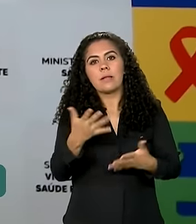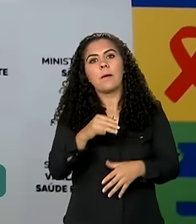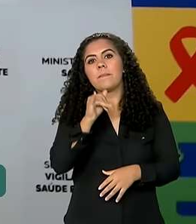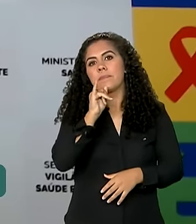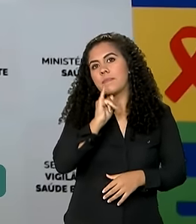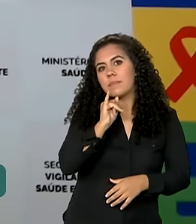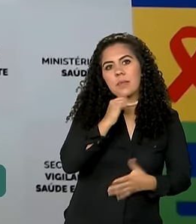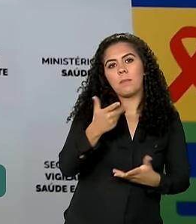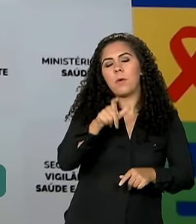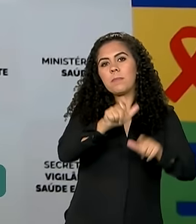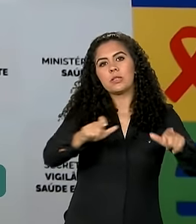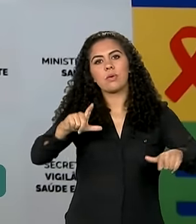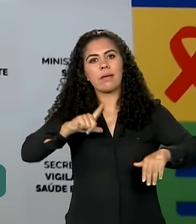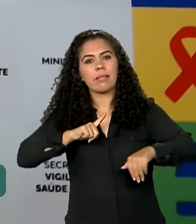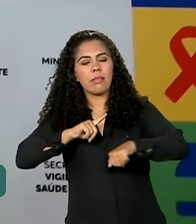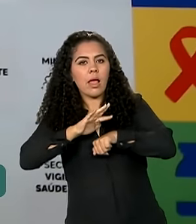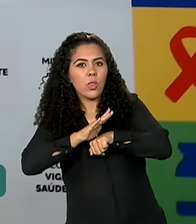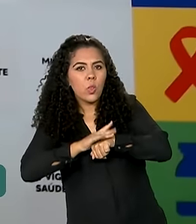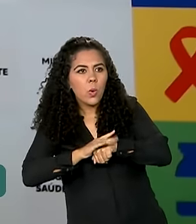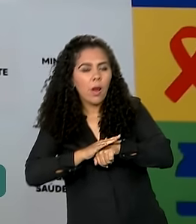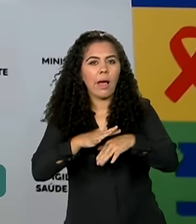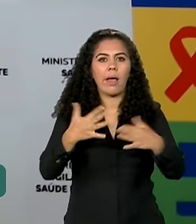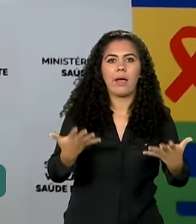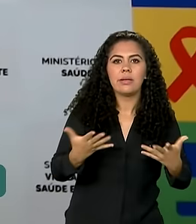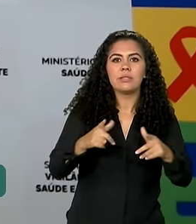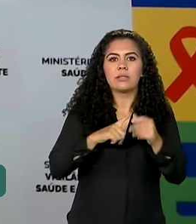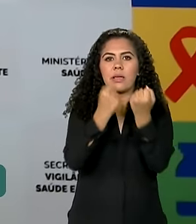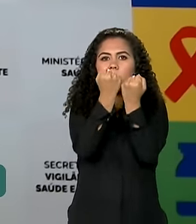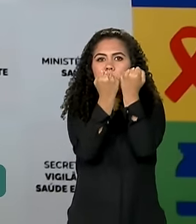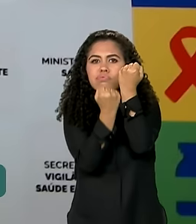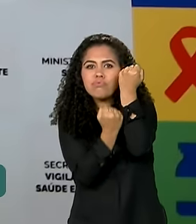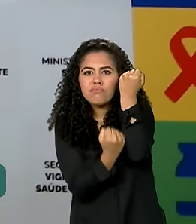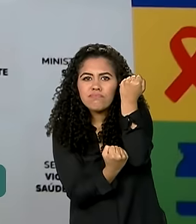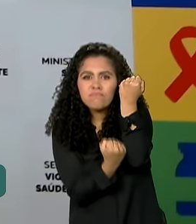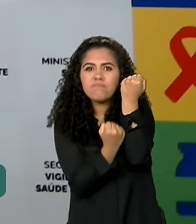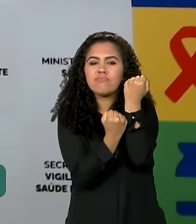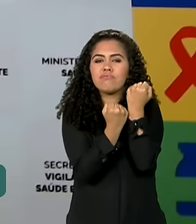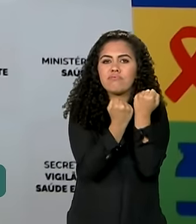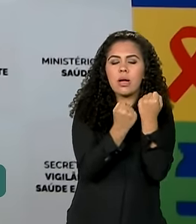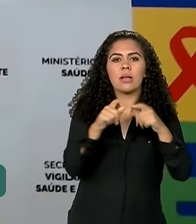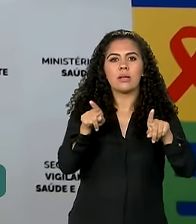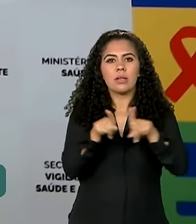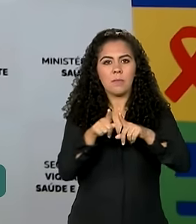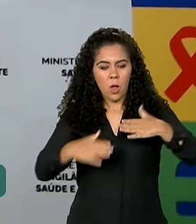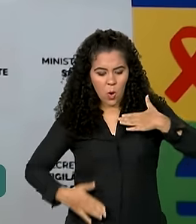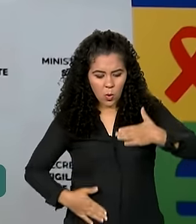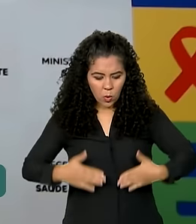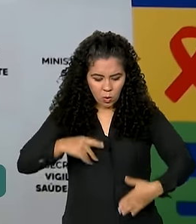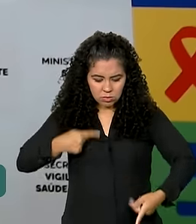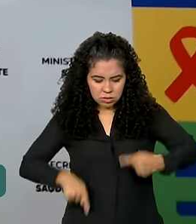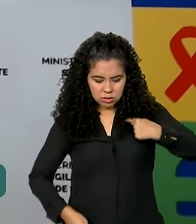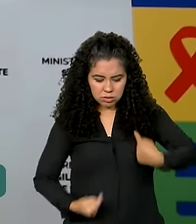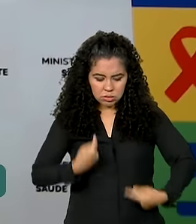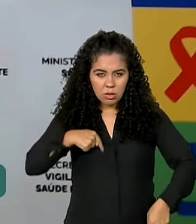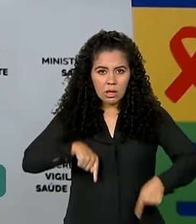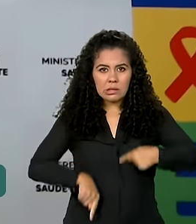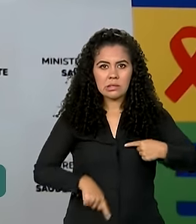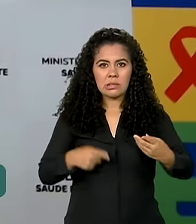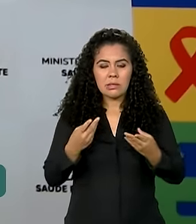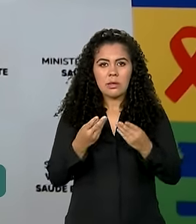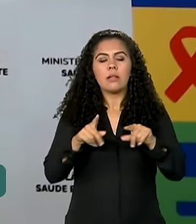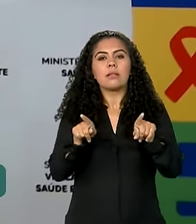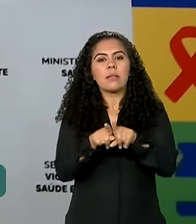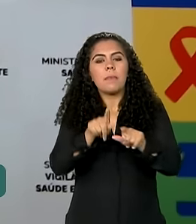vivem com alguma doença, que diminui a imunidade, diminui a defesa do organismo. Também